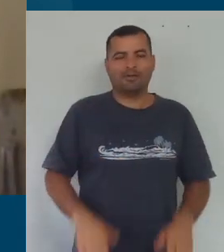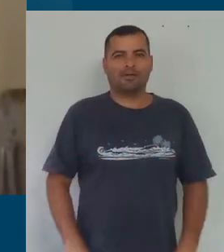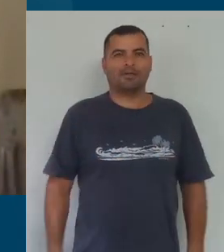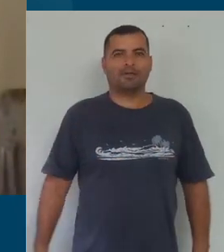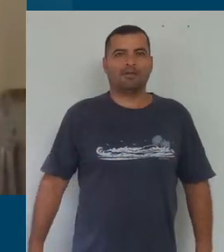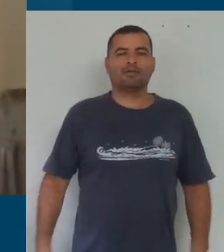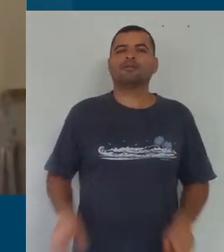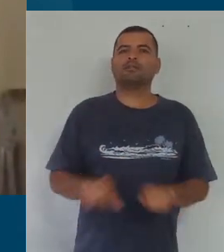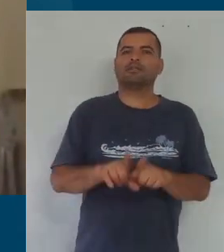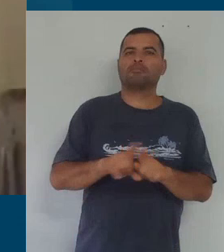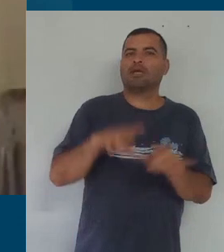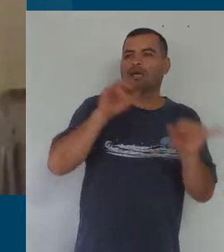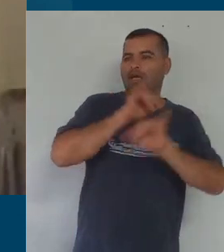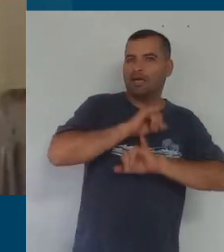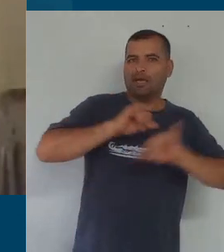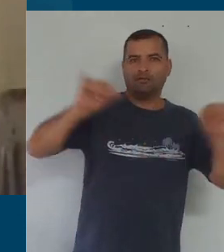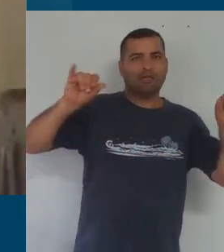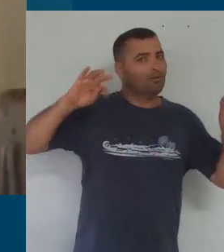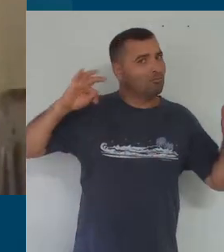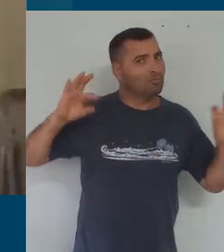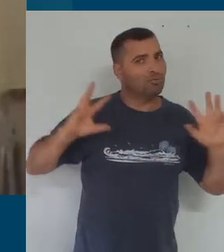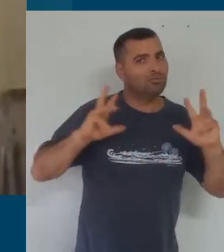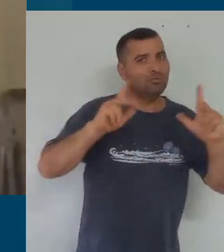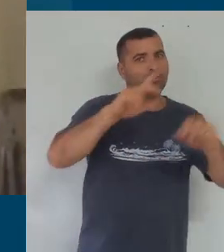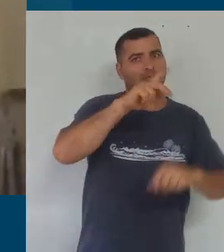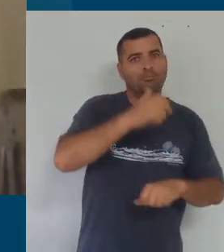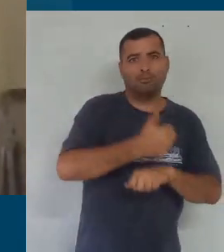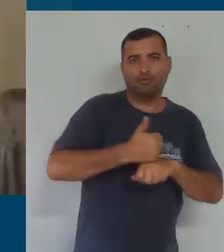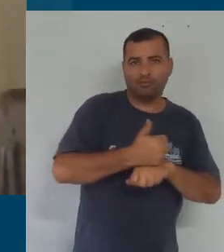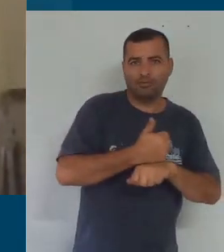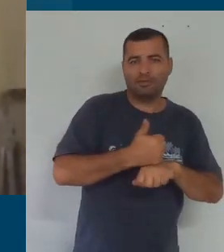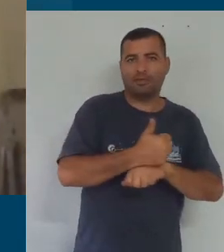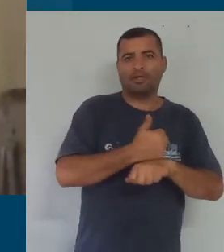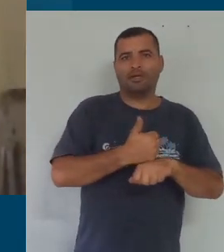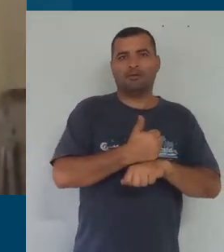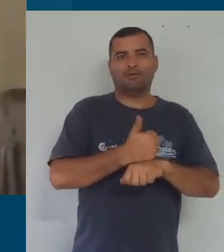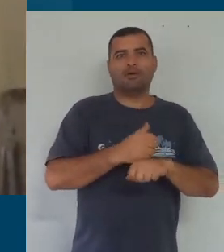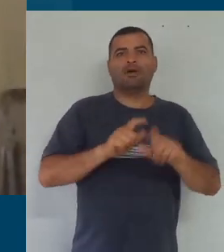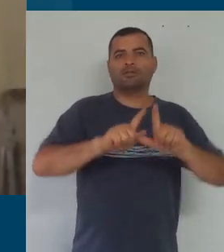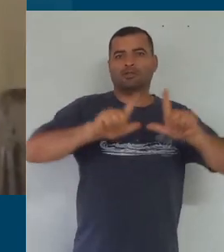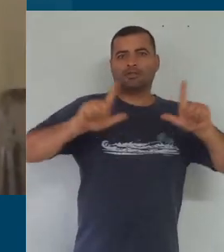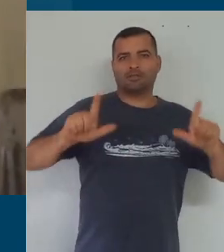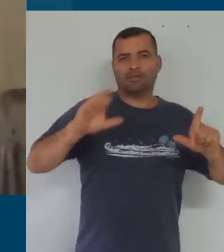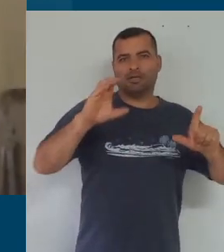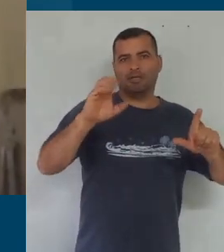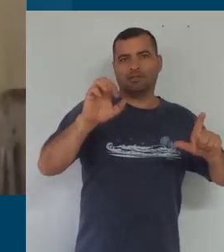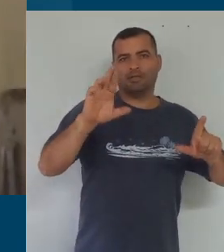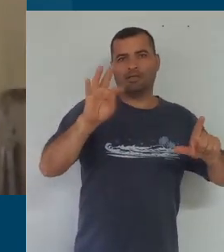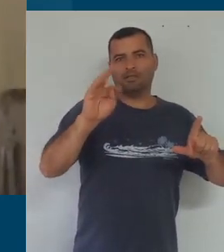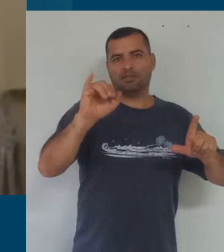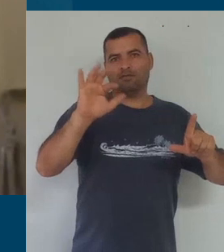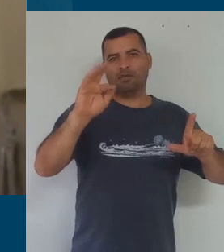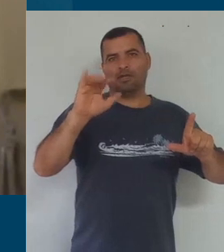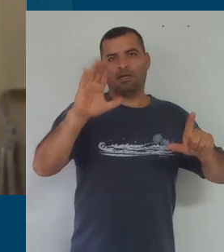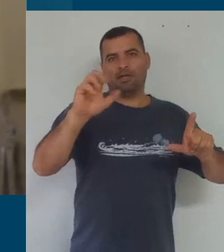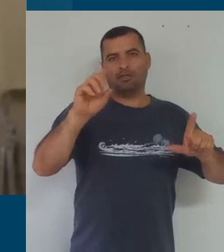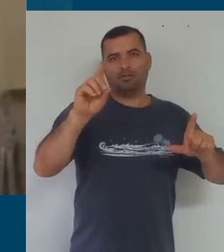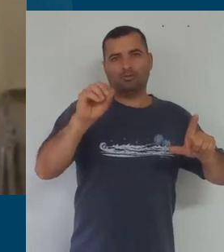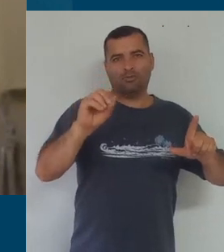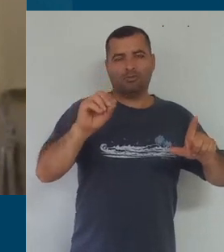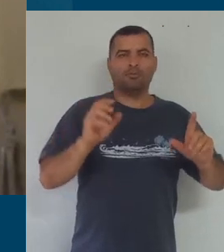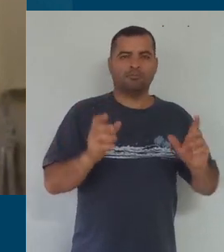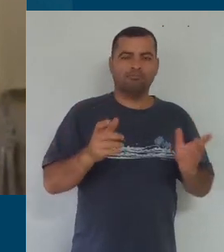informar a todos os profissionais que os certificados de participação deste evento estarão